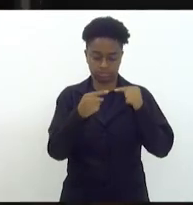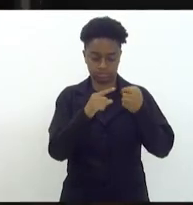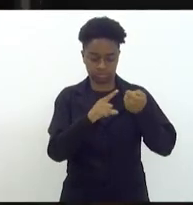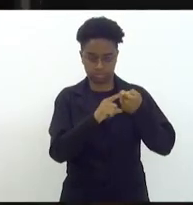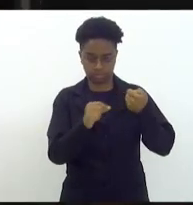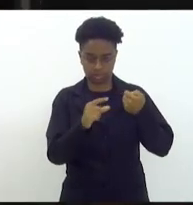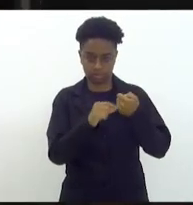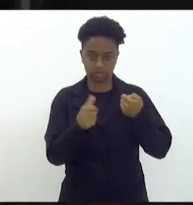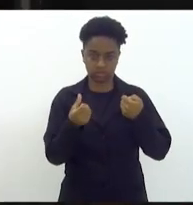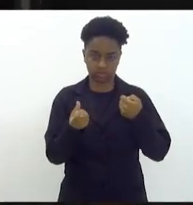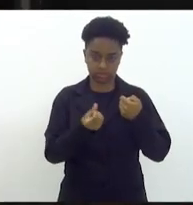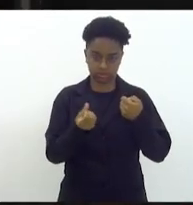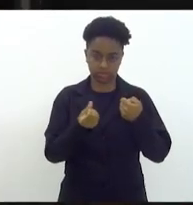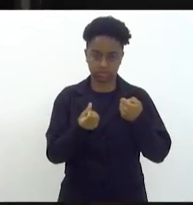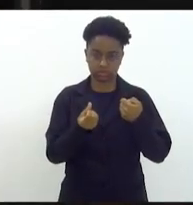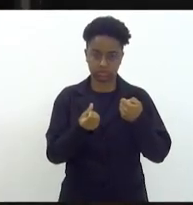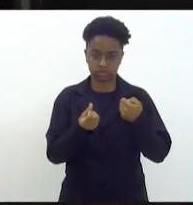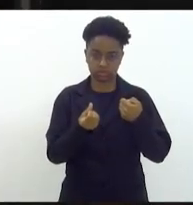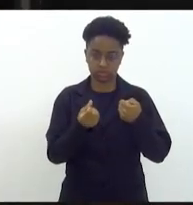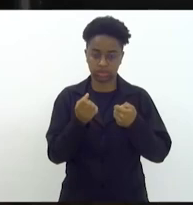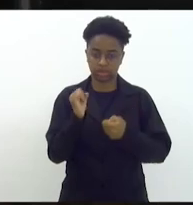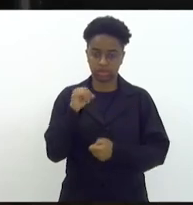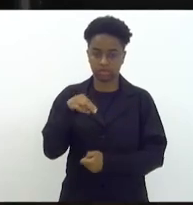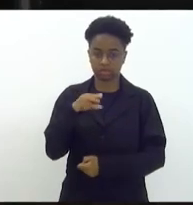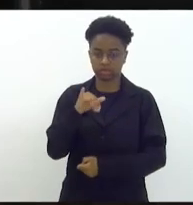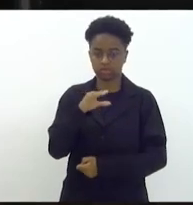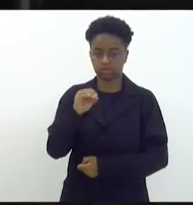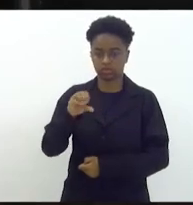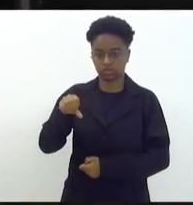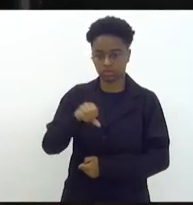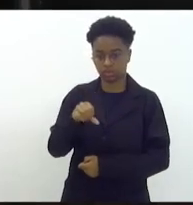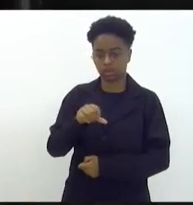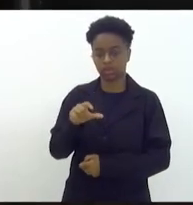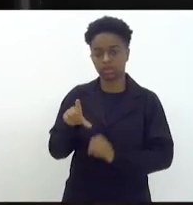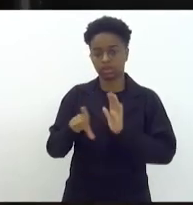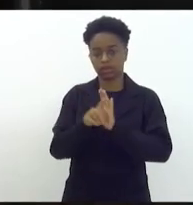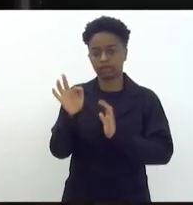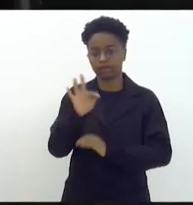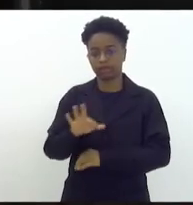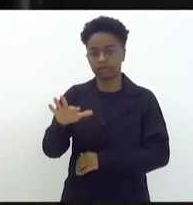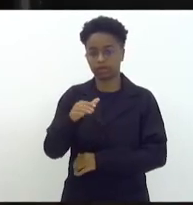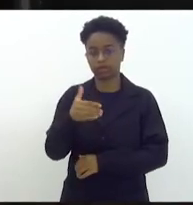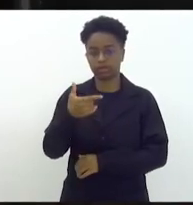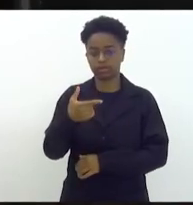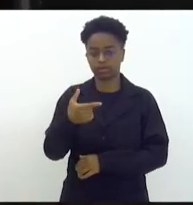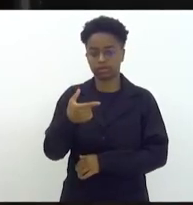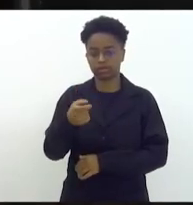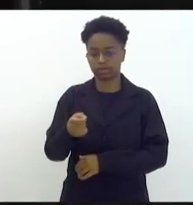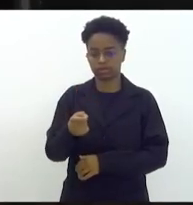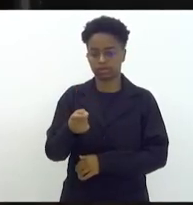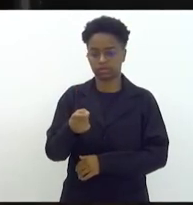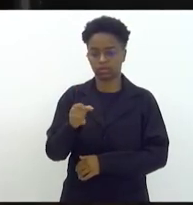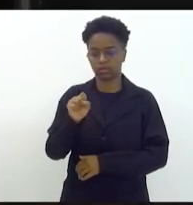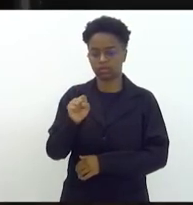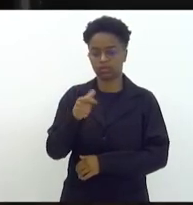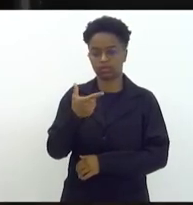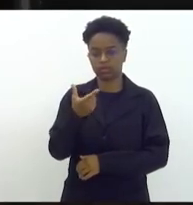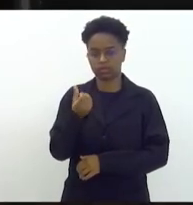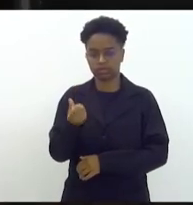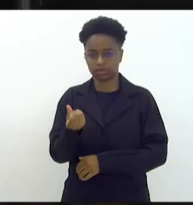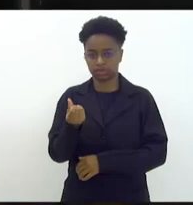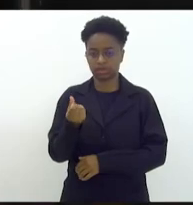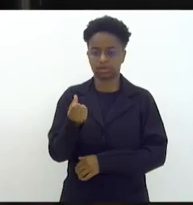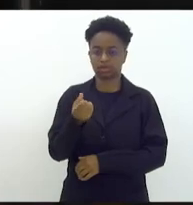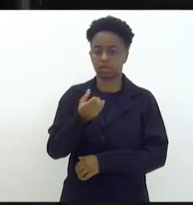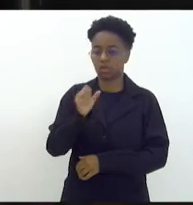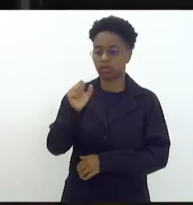inciso 9º da Lei Federal 10.826 de 22 de dezembro de 2003, no âmbito do Estado do Rio de